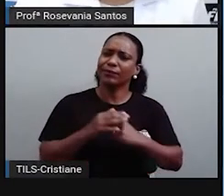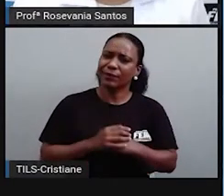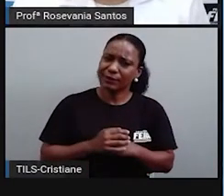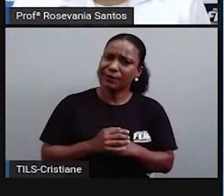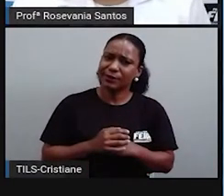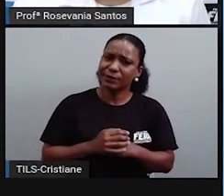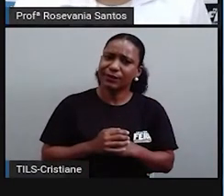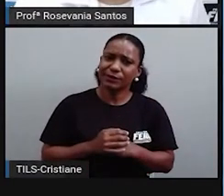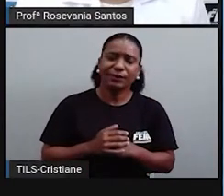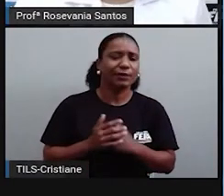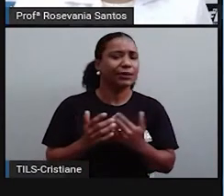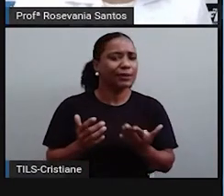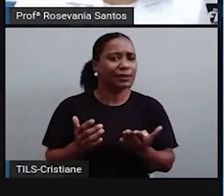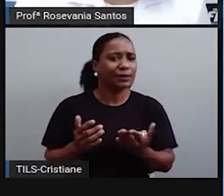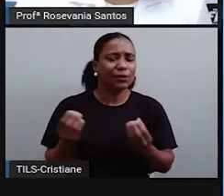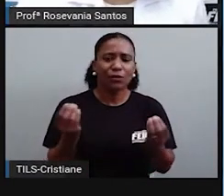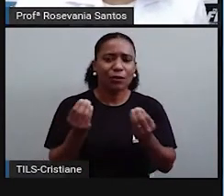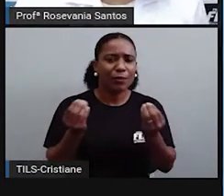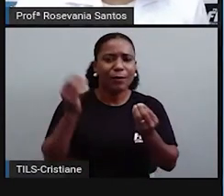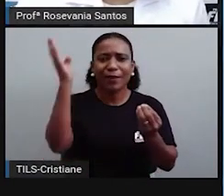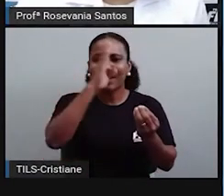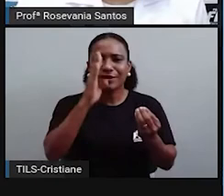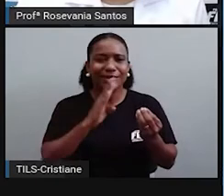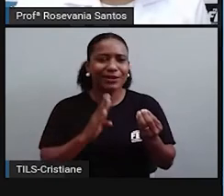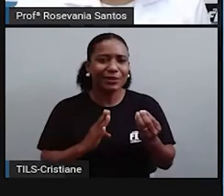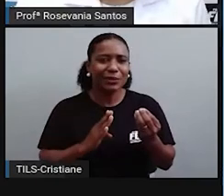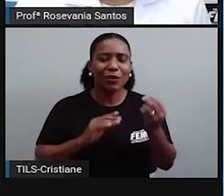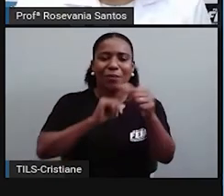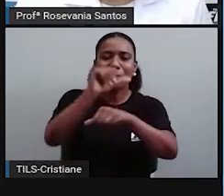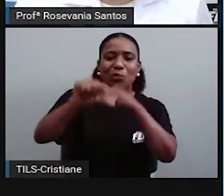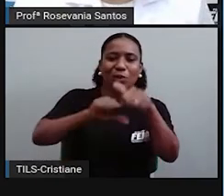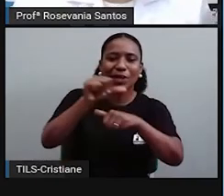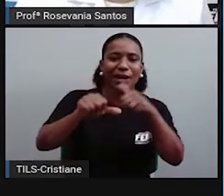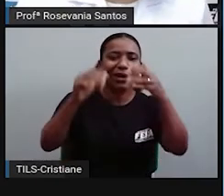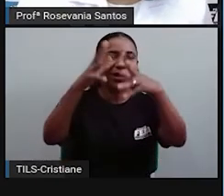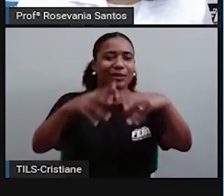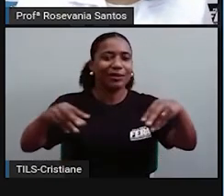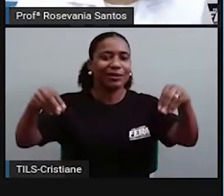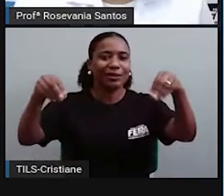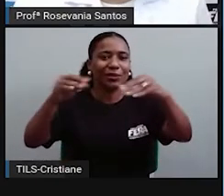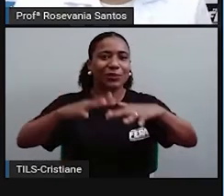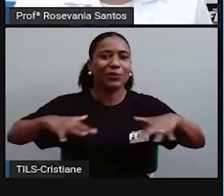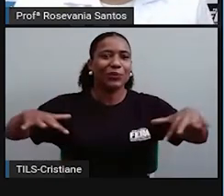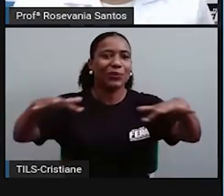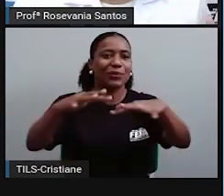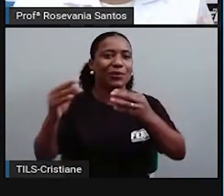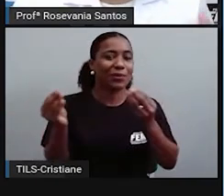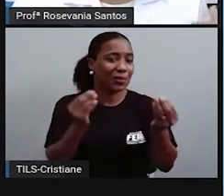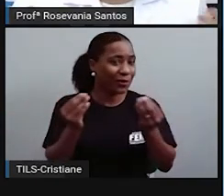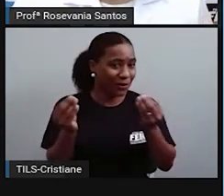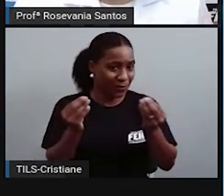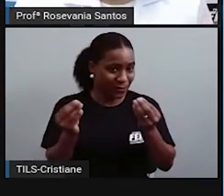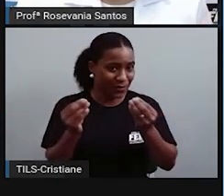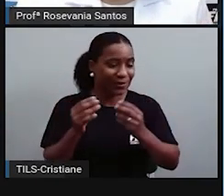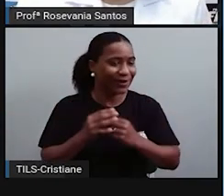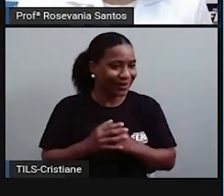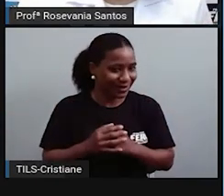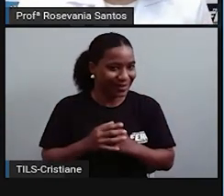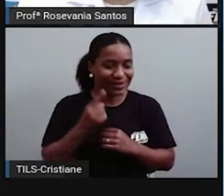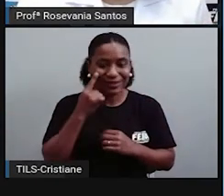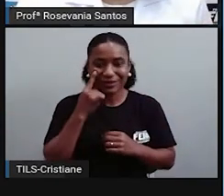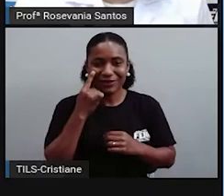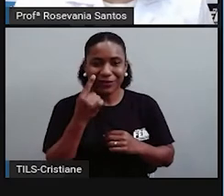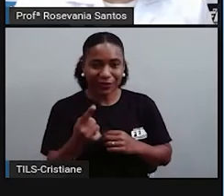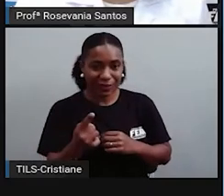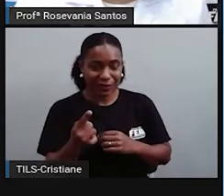nada? De uma hora para outra, a gente chegou lá e começou a ter essa configuração? Como eu falei para vocês, o processo de formação